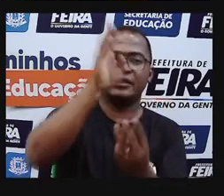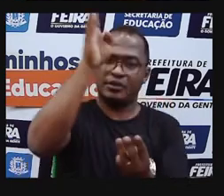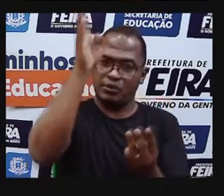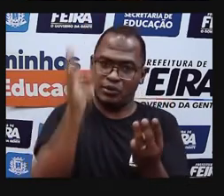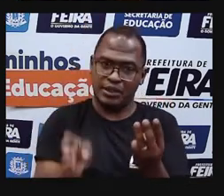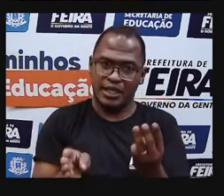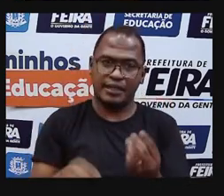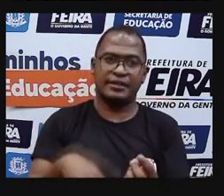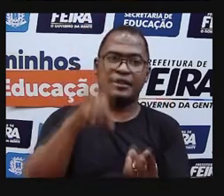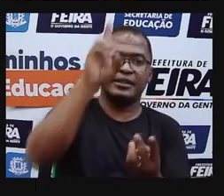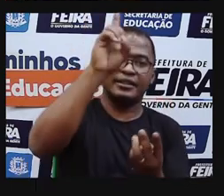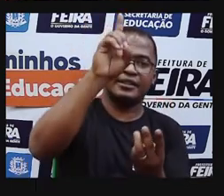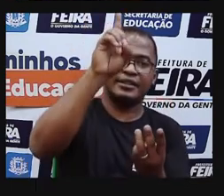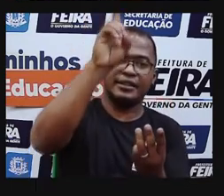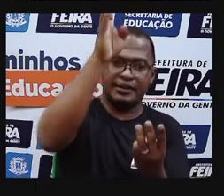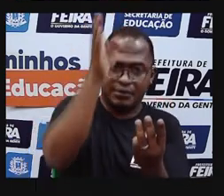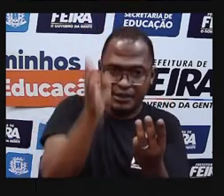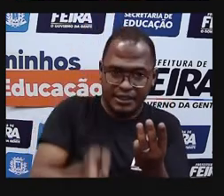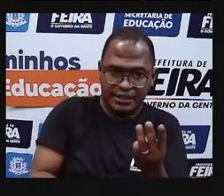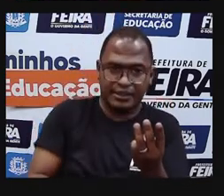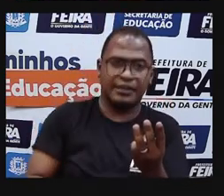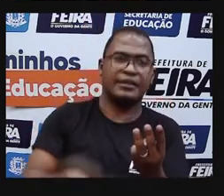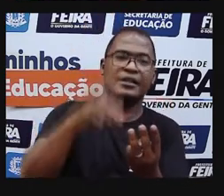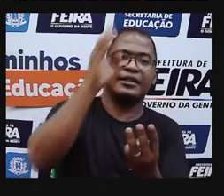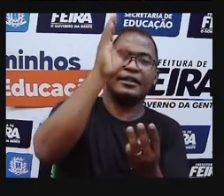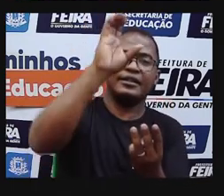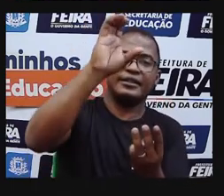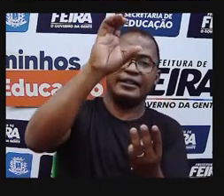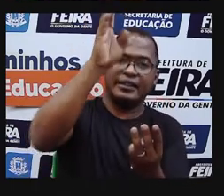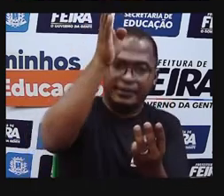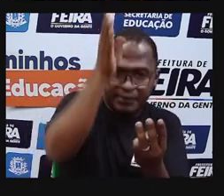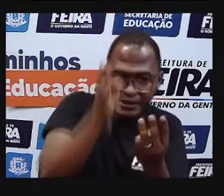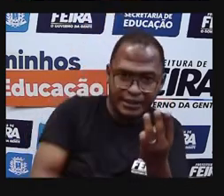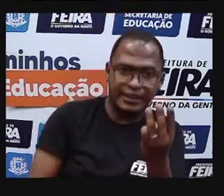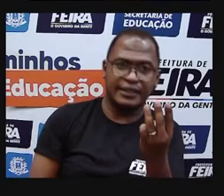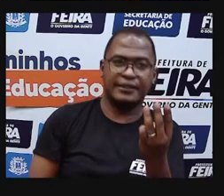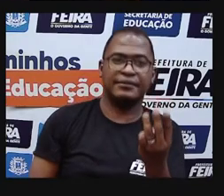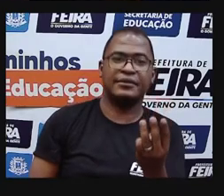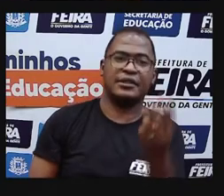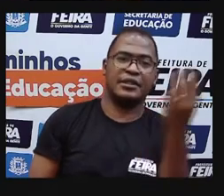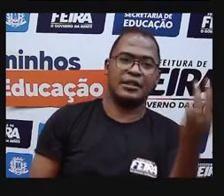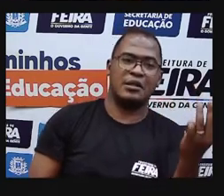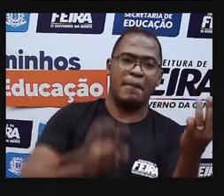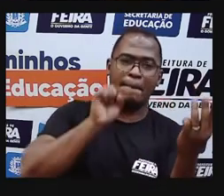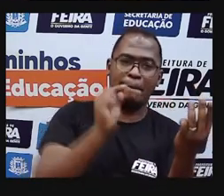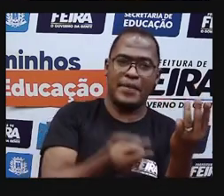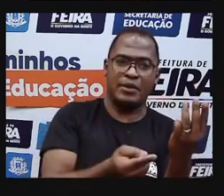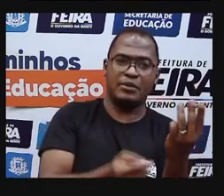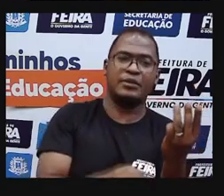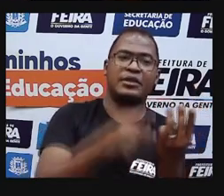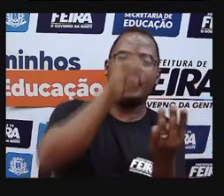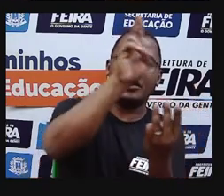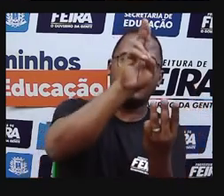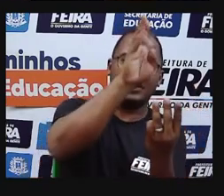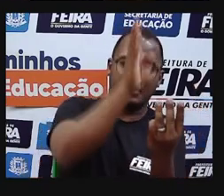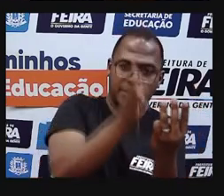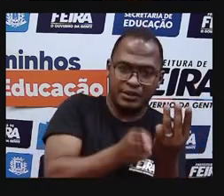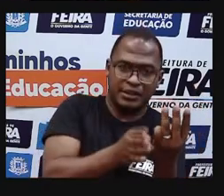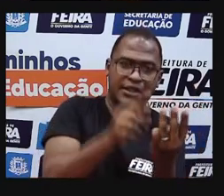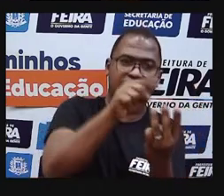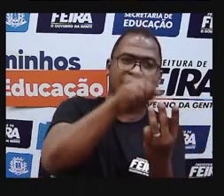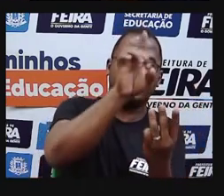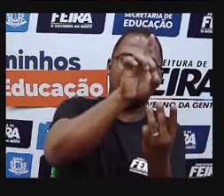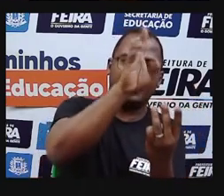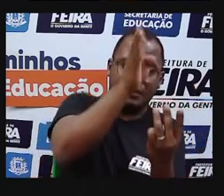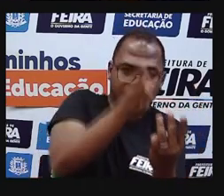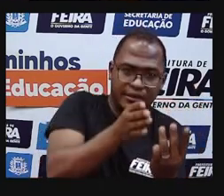dezena, centena embaixo de centena. Então, pra gente somar, subtrair, a gente vai precisar saber qual